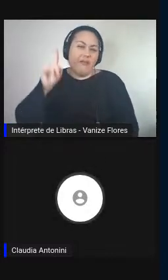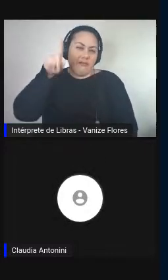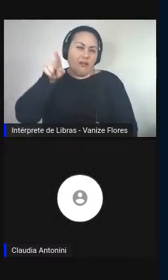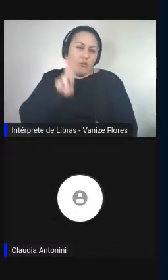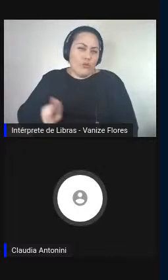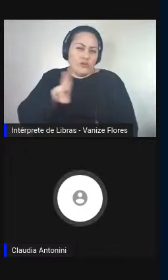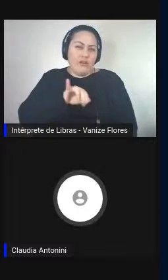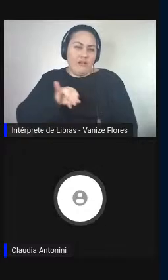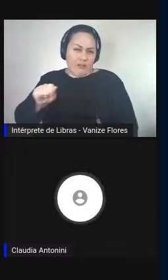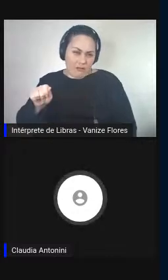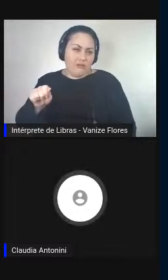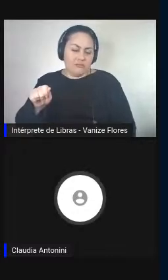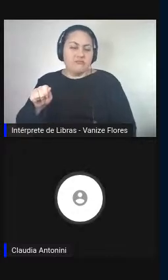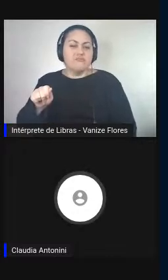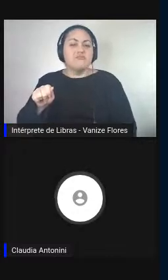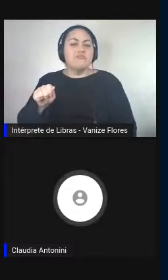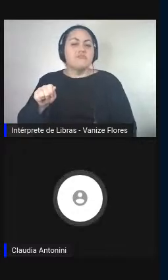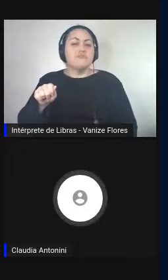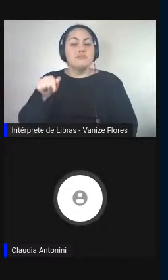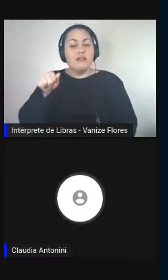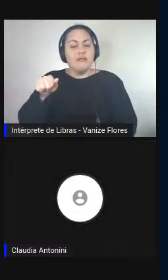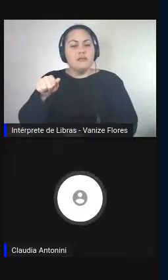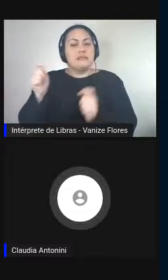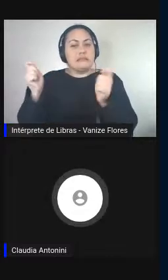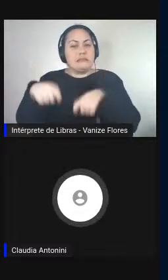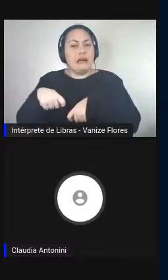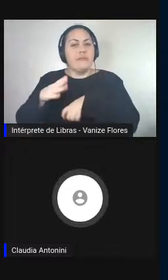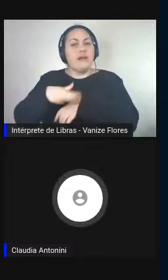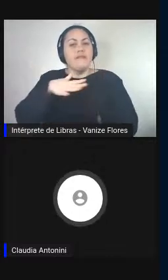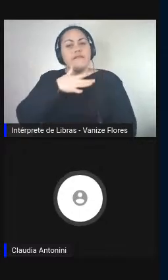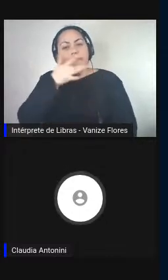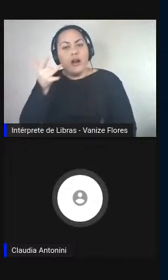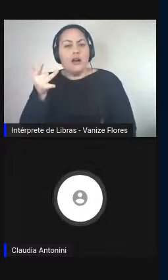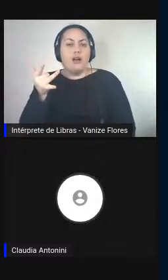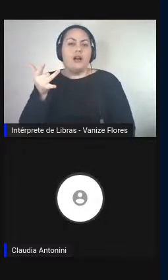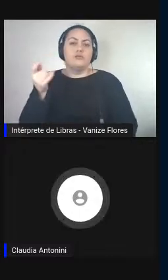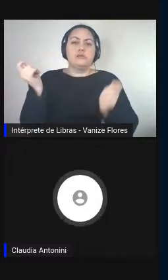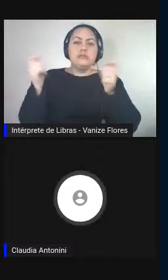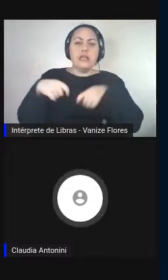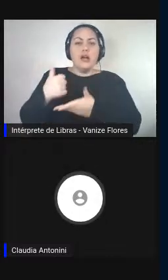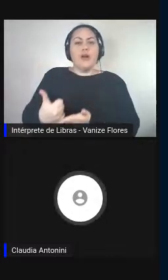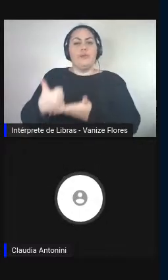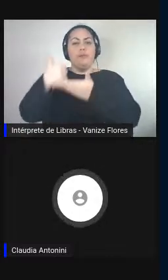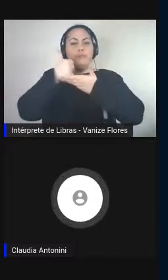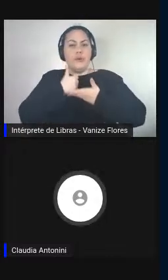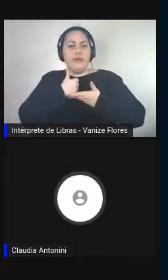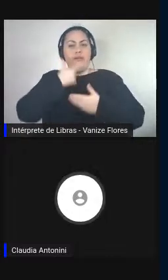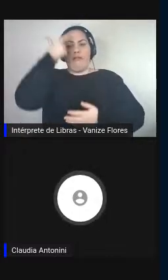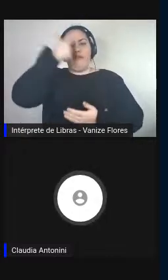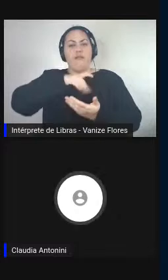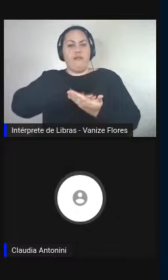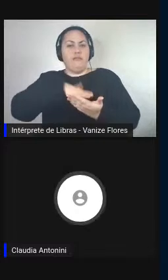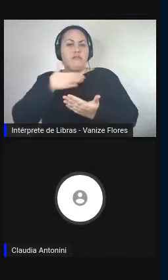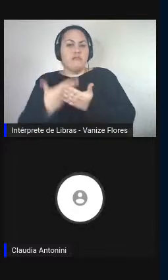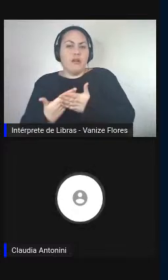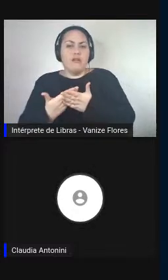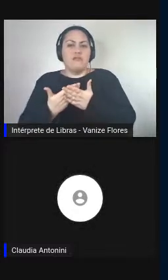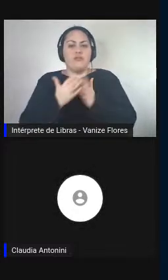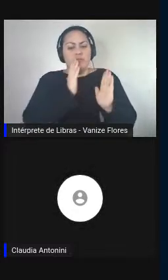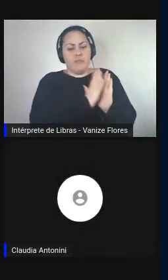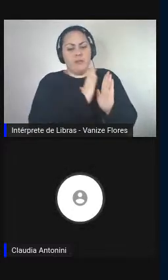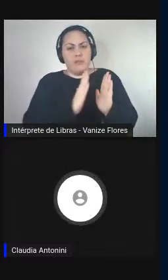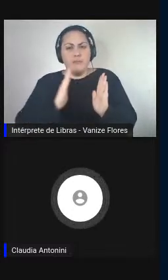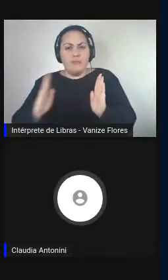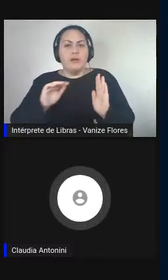para facilitar, suportar o intérprete em diversas fases do seu trabalho.